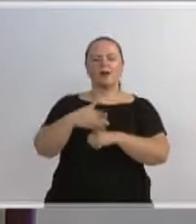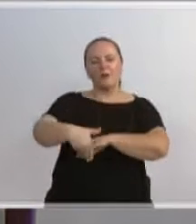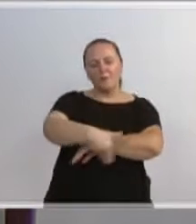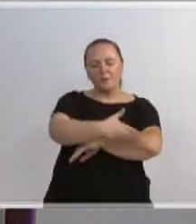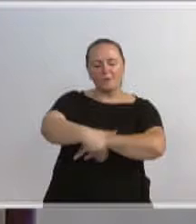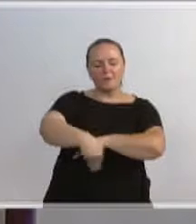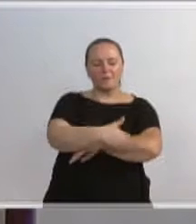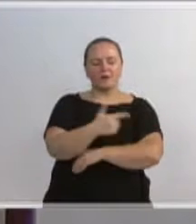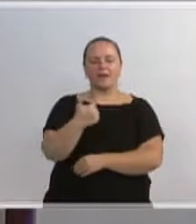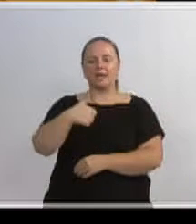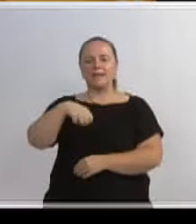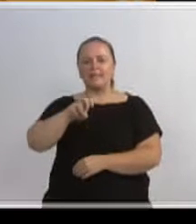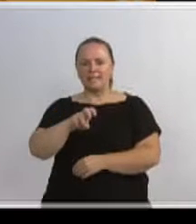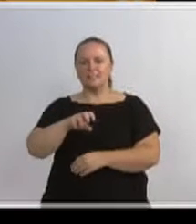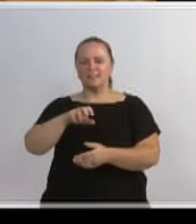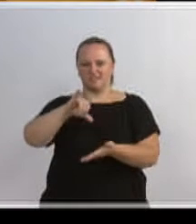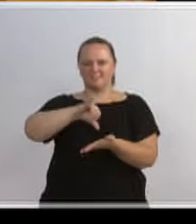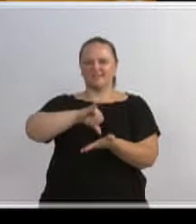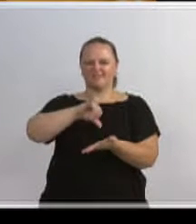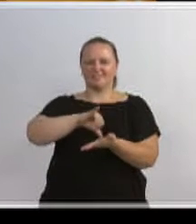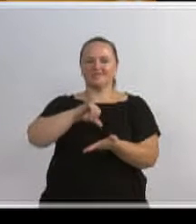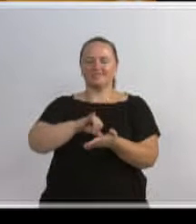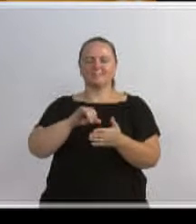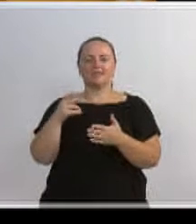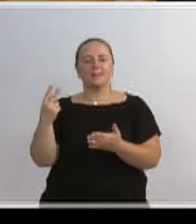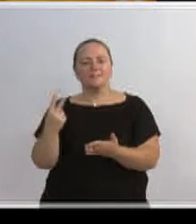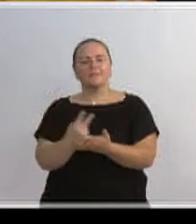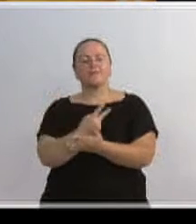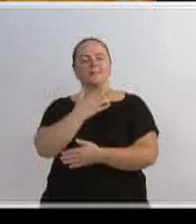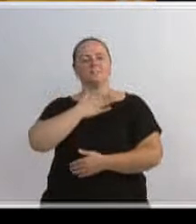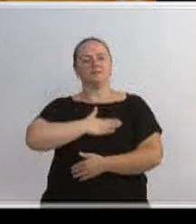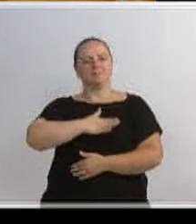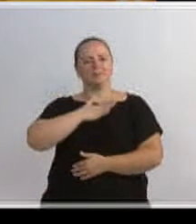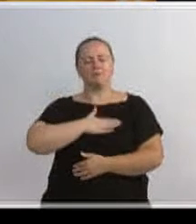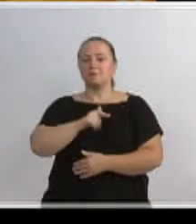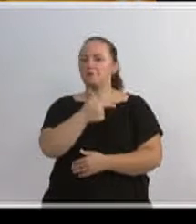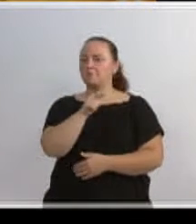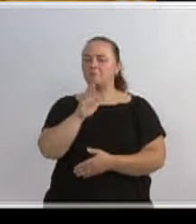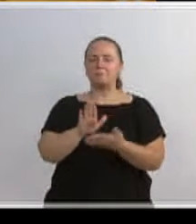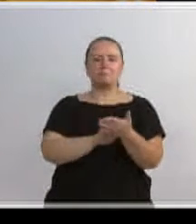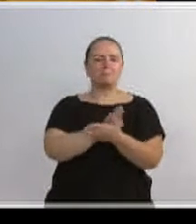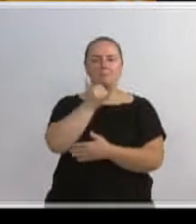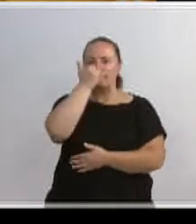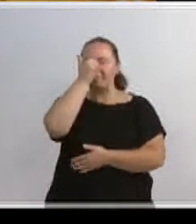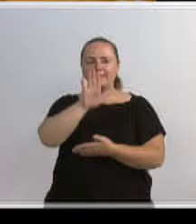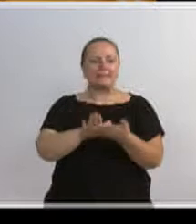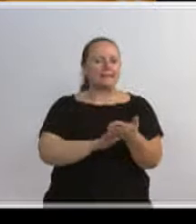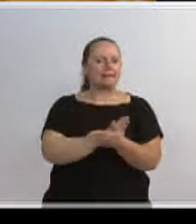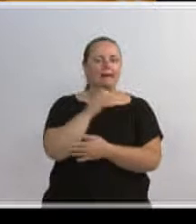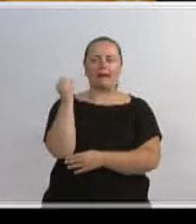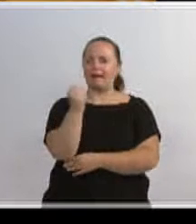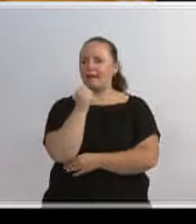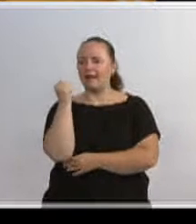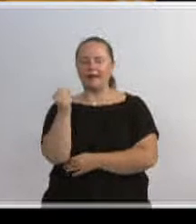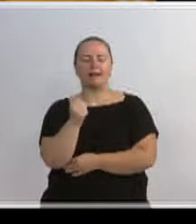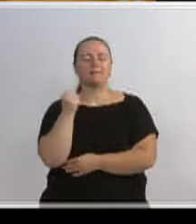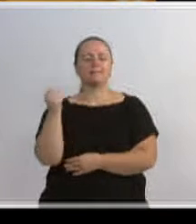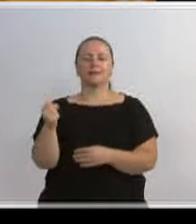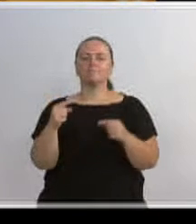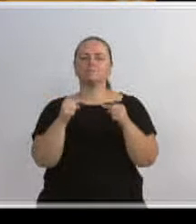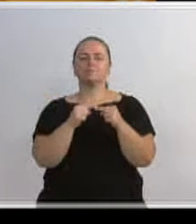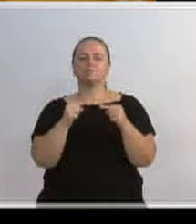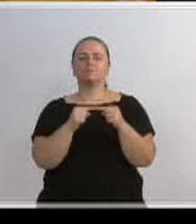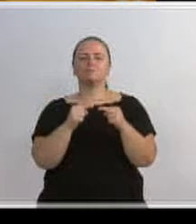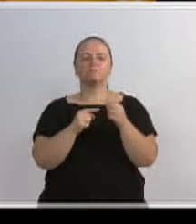trabalhado, o evento foi um evento tranquilo, não tivemos nenhuma ocorrência de gravidade que esteja relacionada